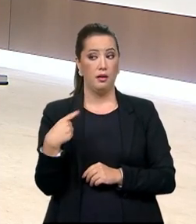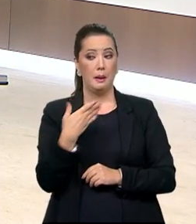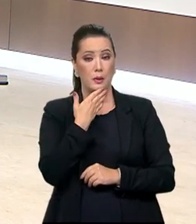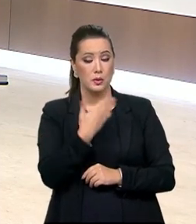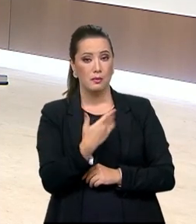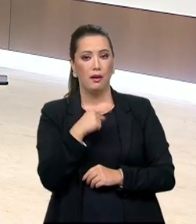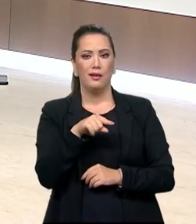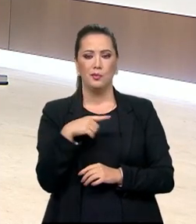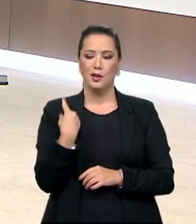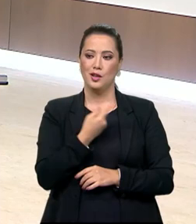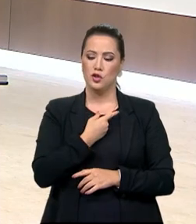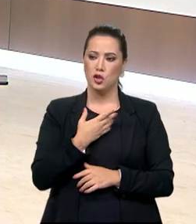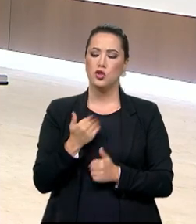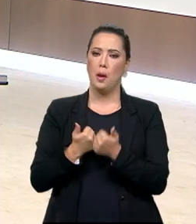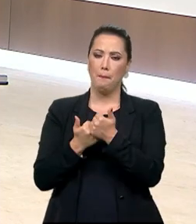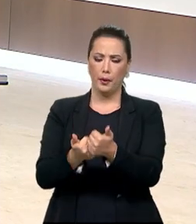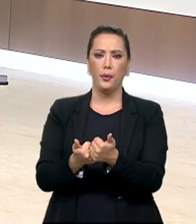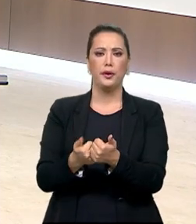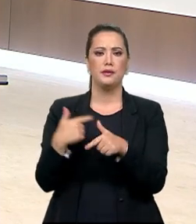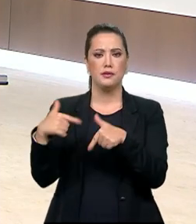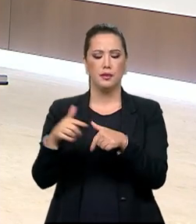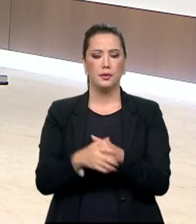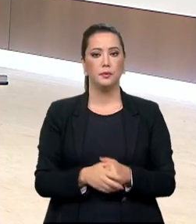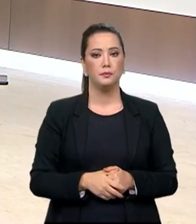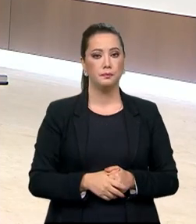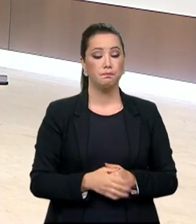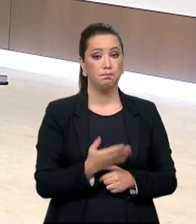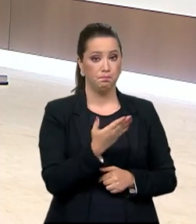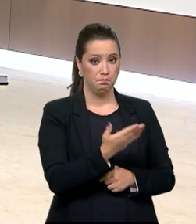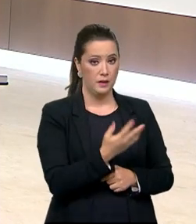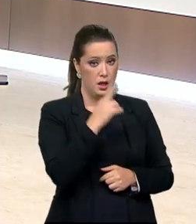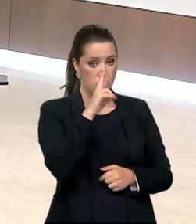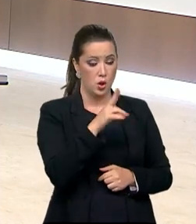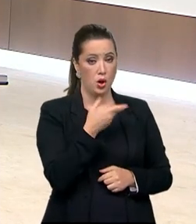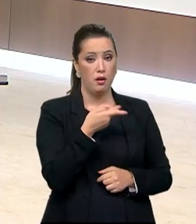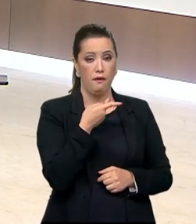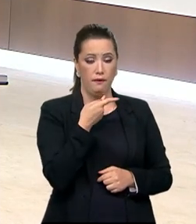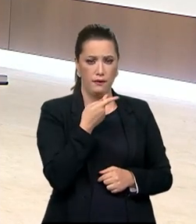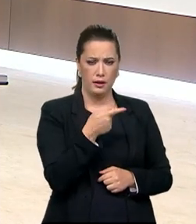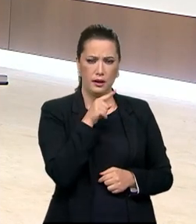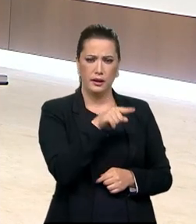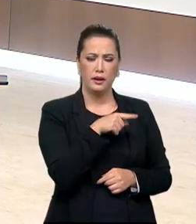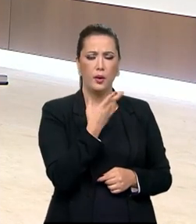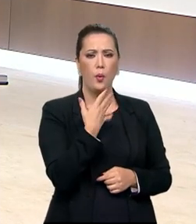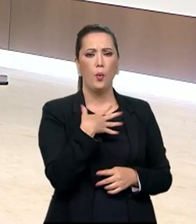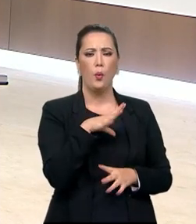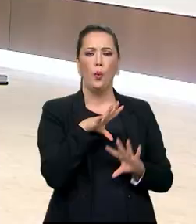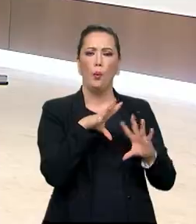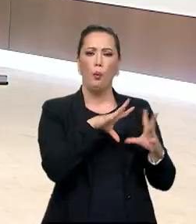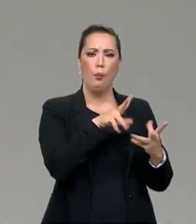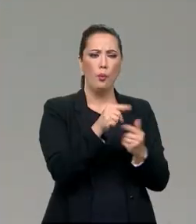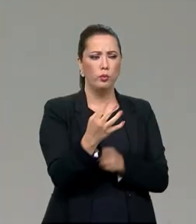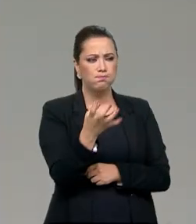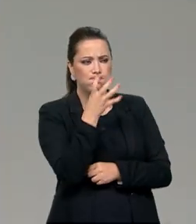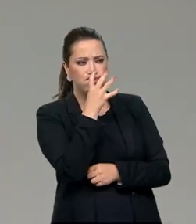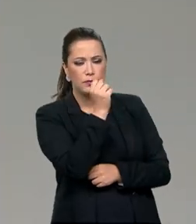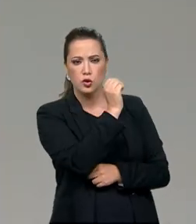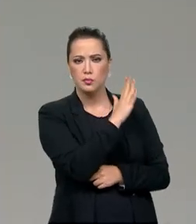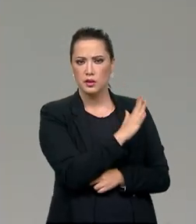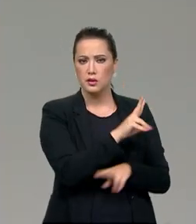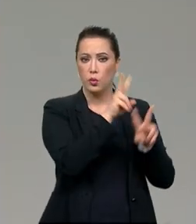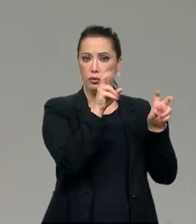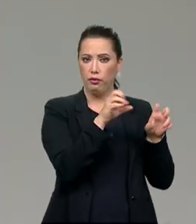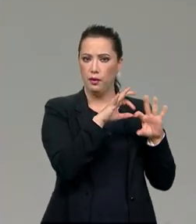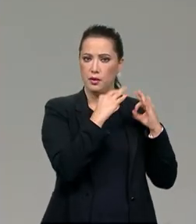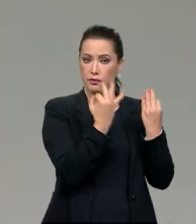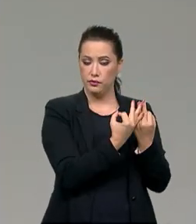fortalecer esse papel. A senhora considera que essa projeção internacional do tema da família a partir do Brasil